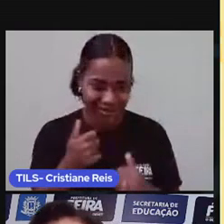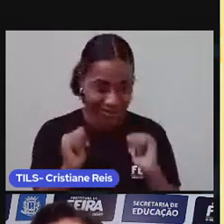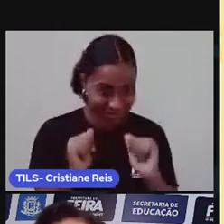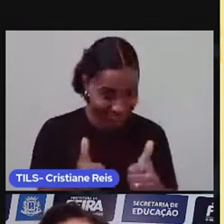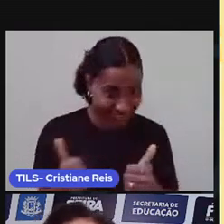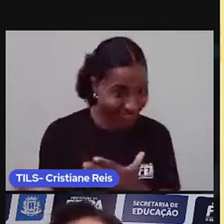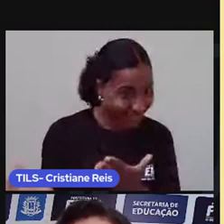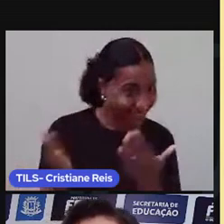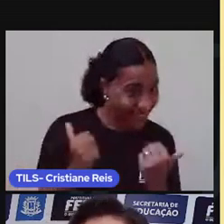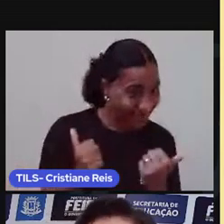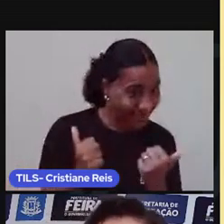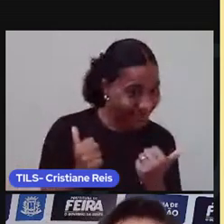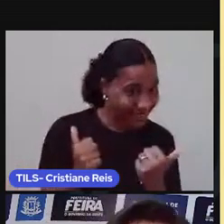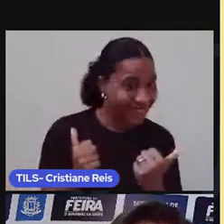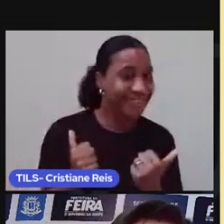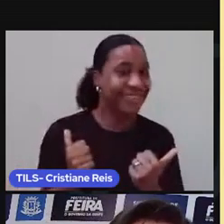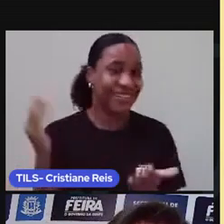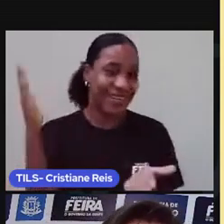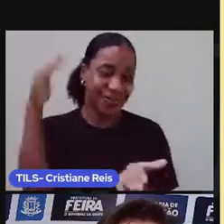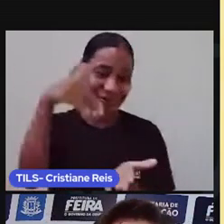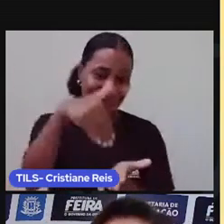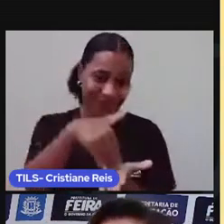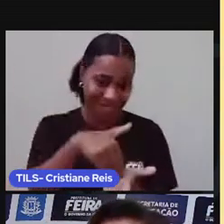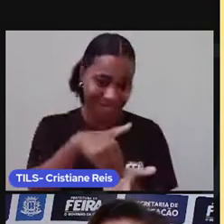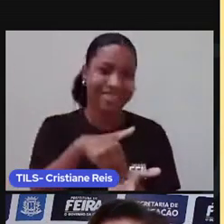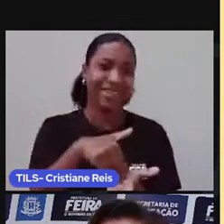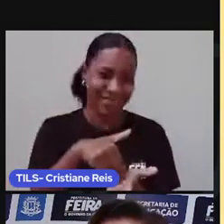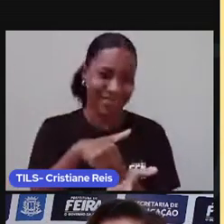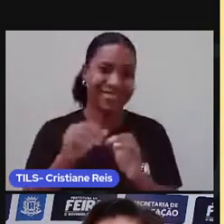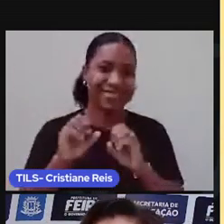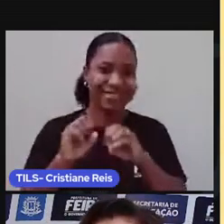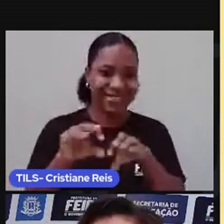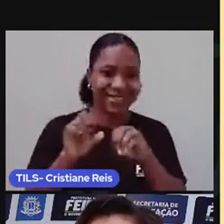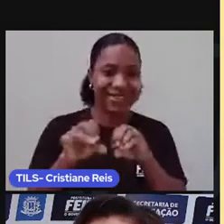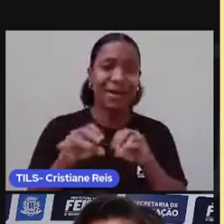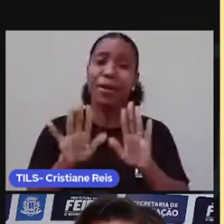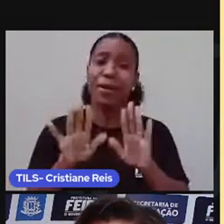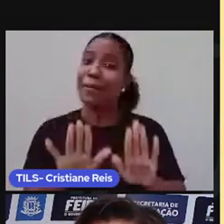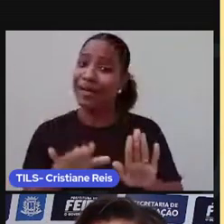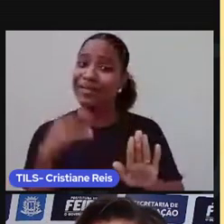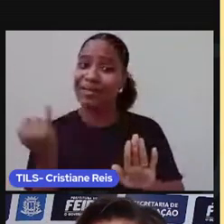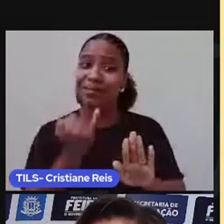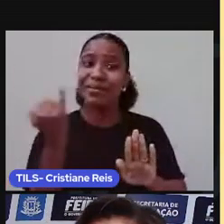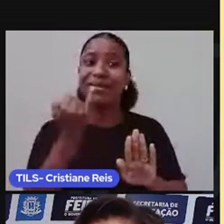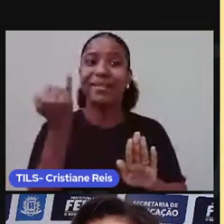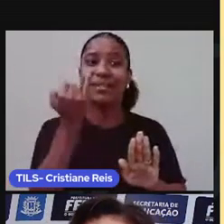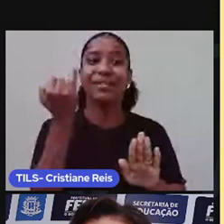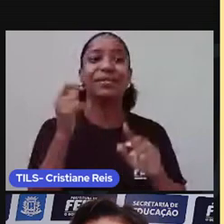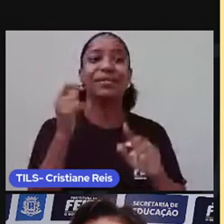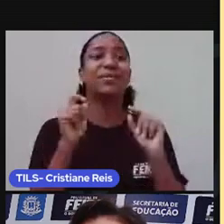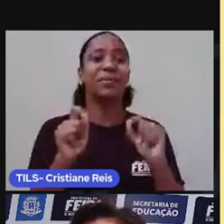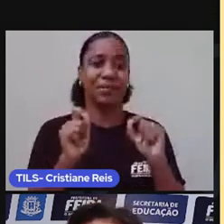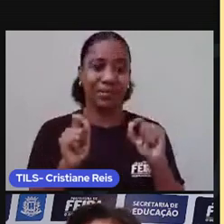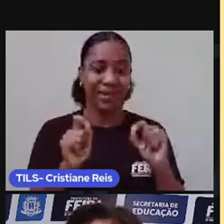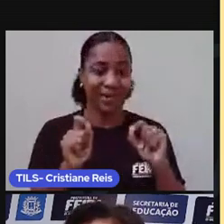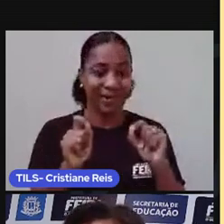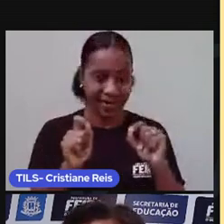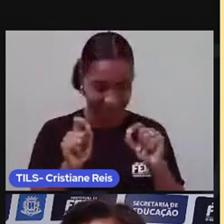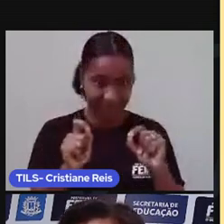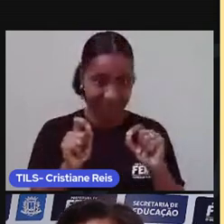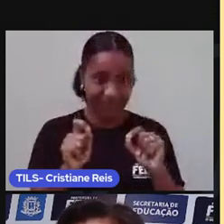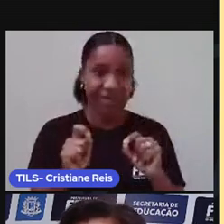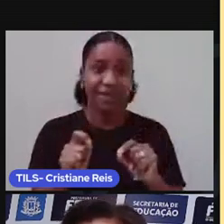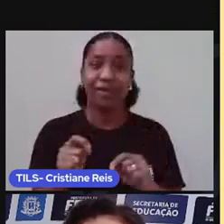Let's go! Estamos chegando ao final de nossa aula. Mas é importante eu trazer para vocês um